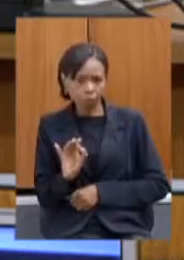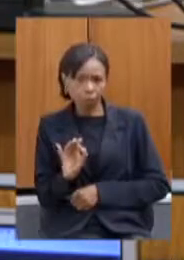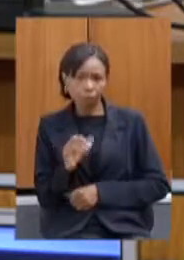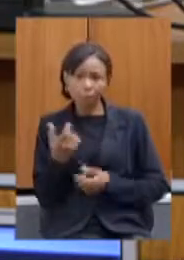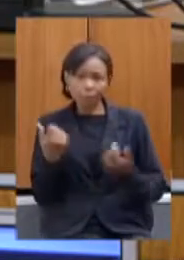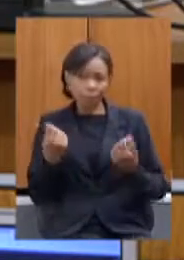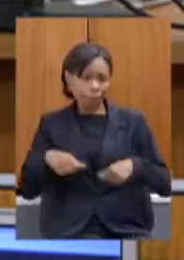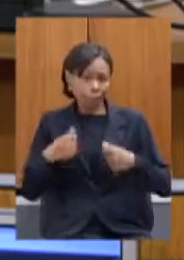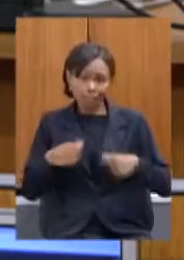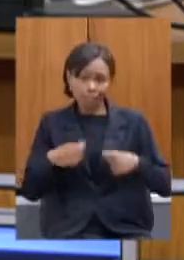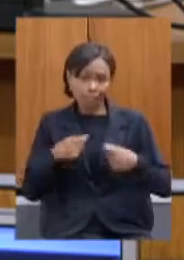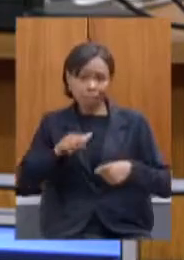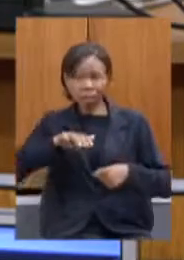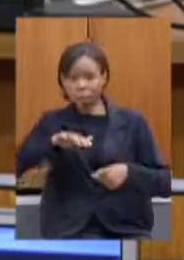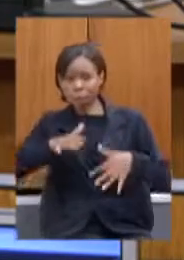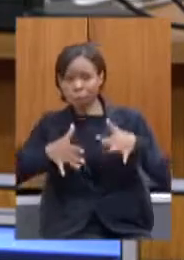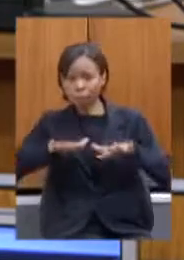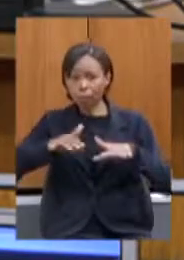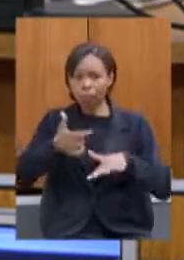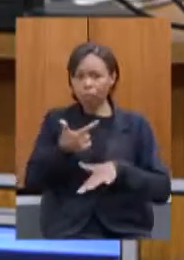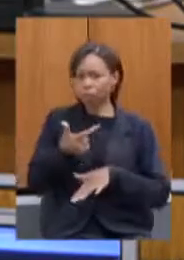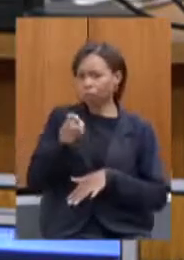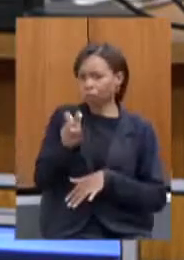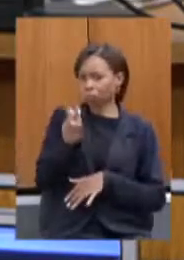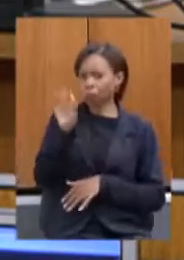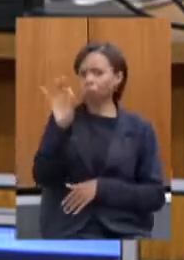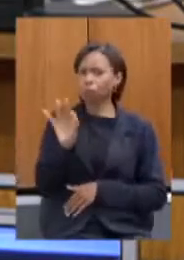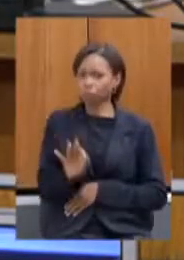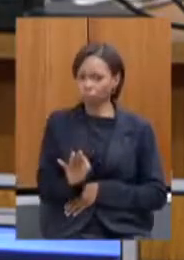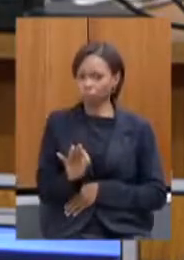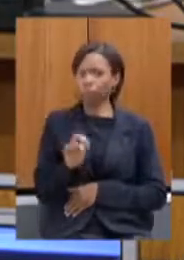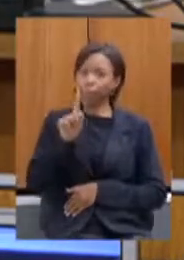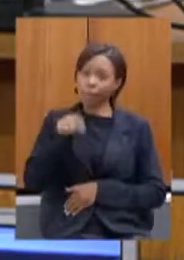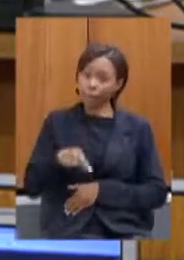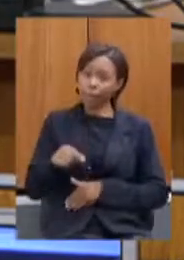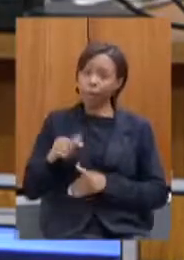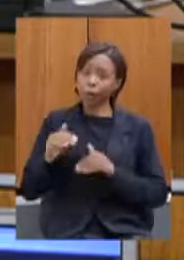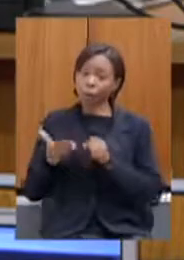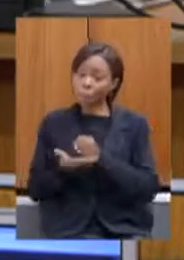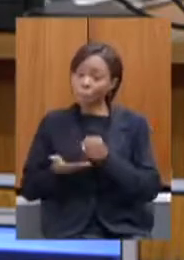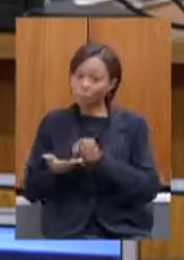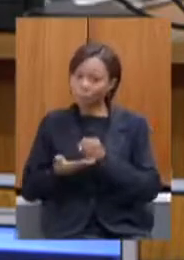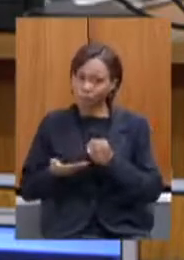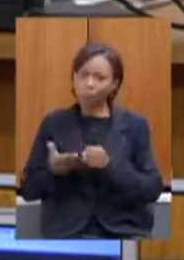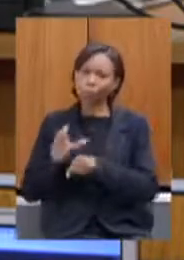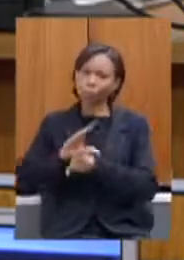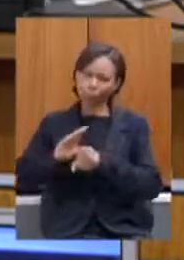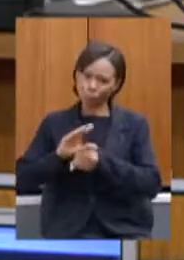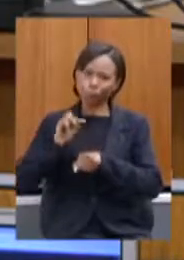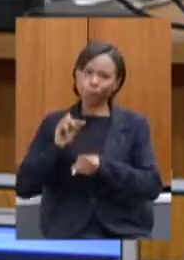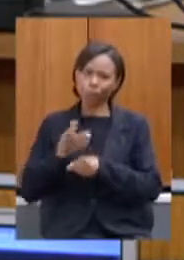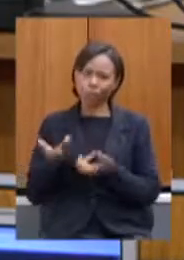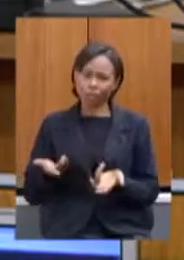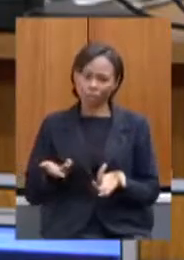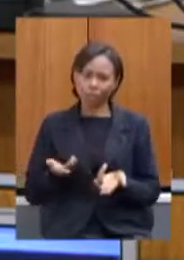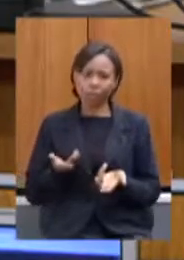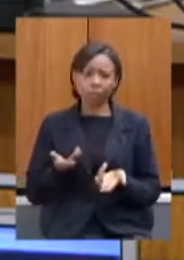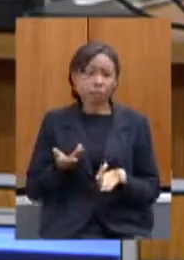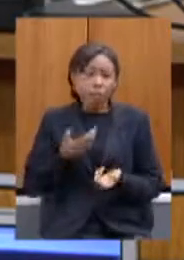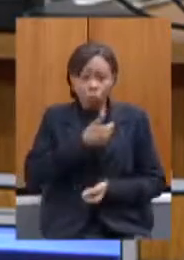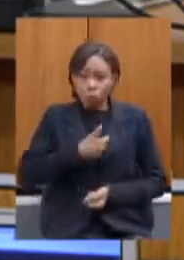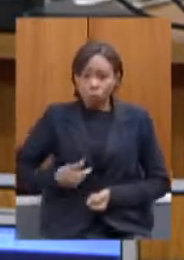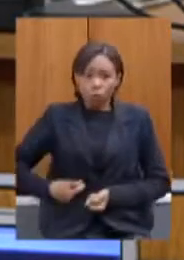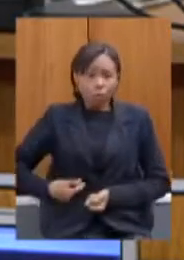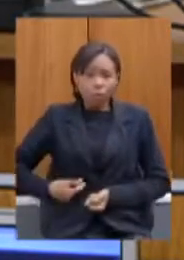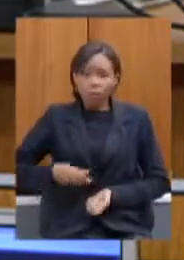manter aí claro uma média de 25% que é o mínimo constitucional traduzindo o governo deixou de investir